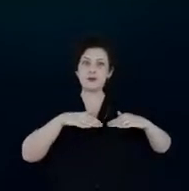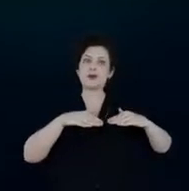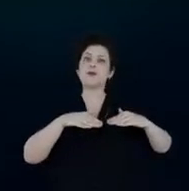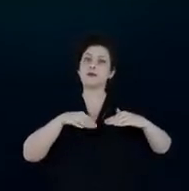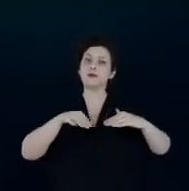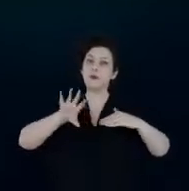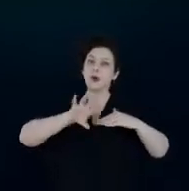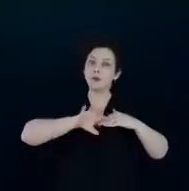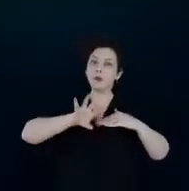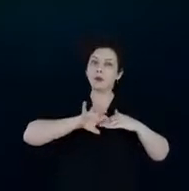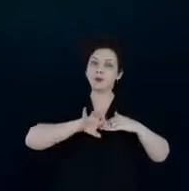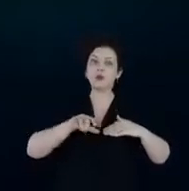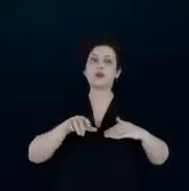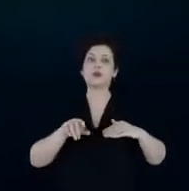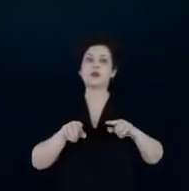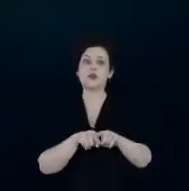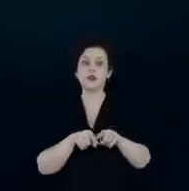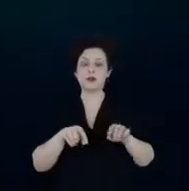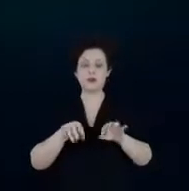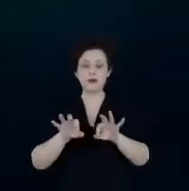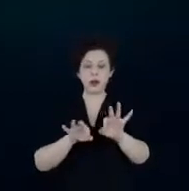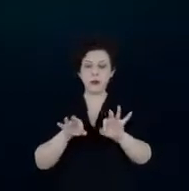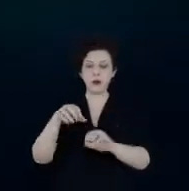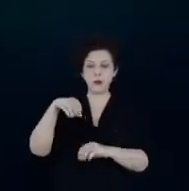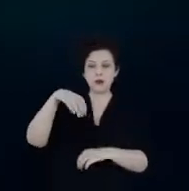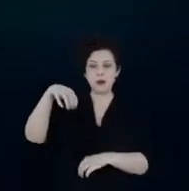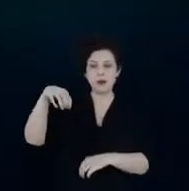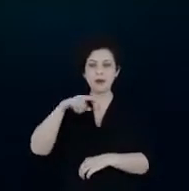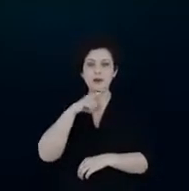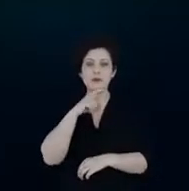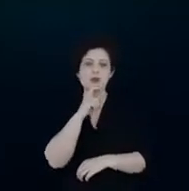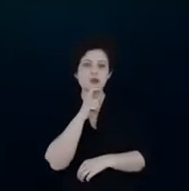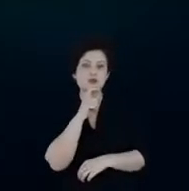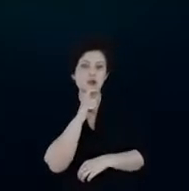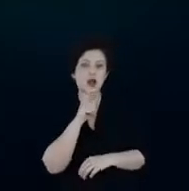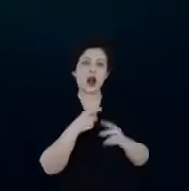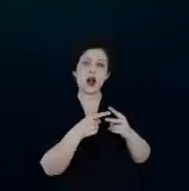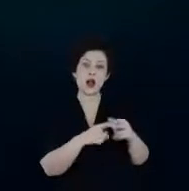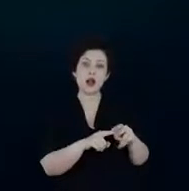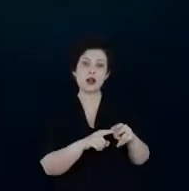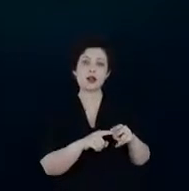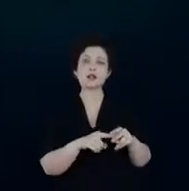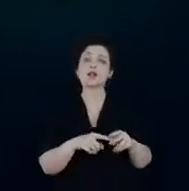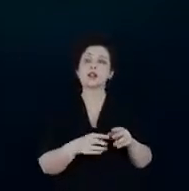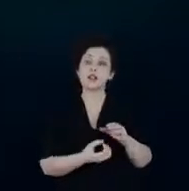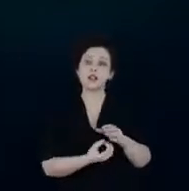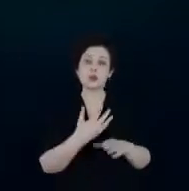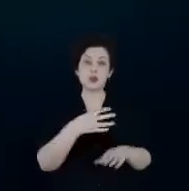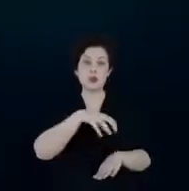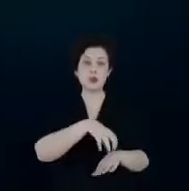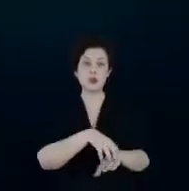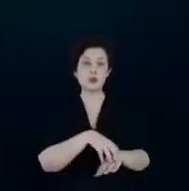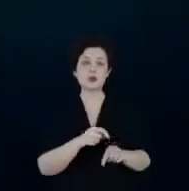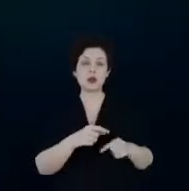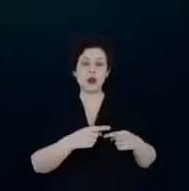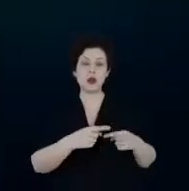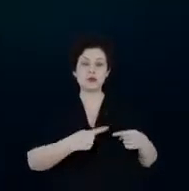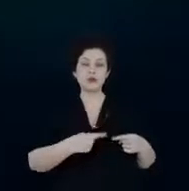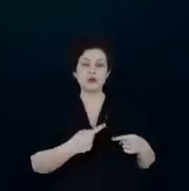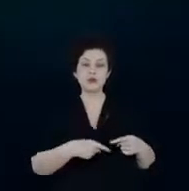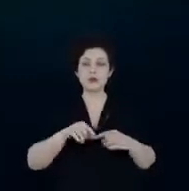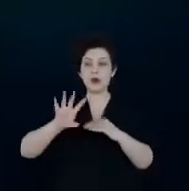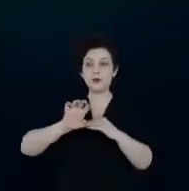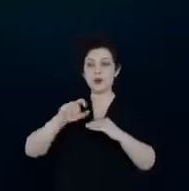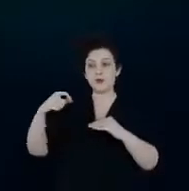foi feito um retrofit do sistema de iluminação e ar-condicionado, foi instalada uma geração fotovoltaica de